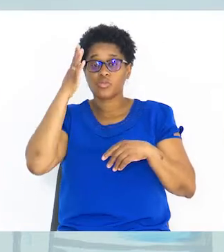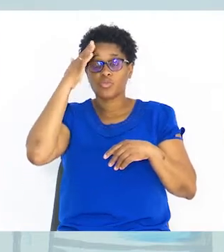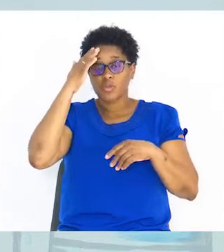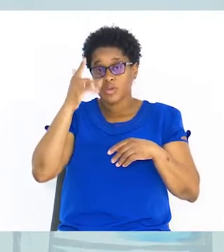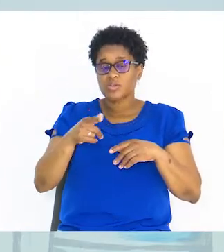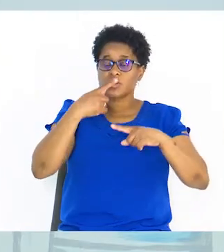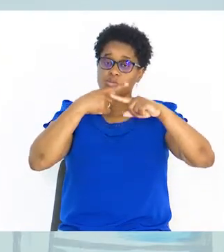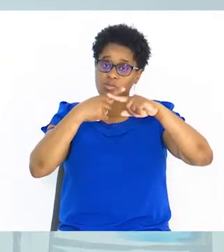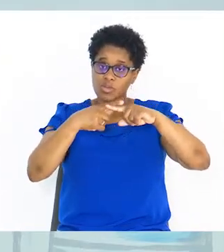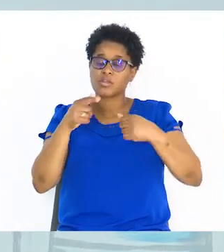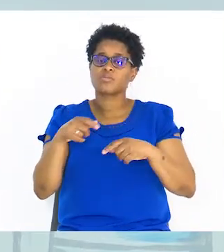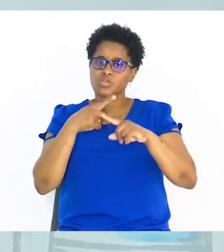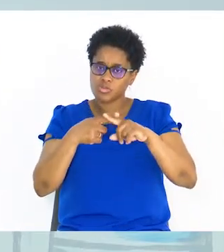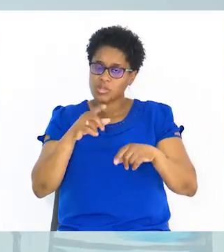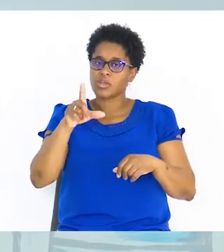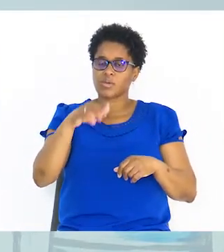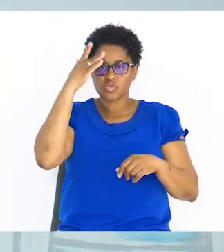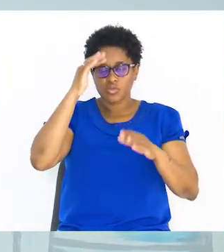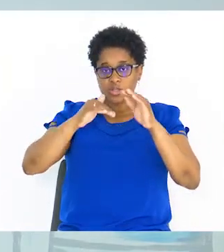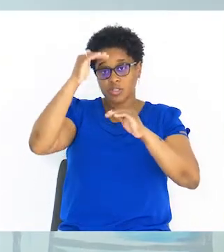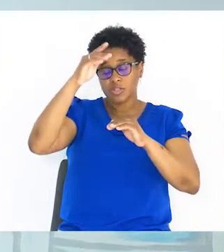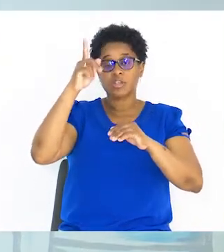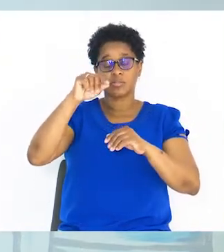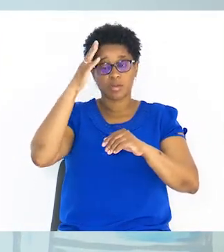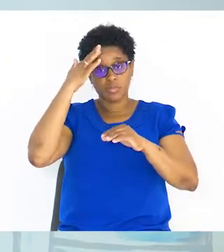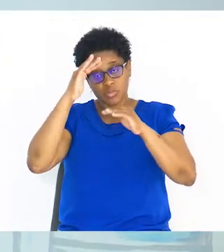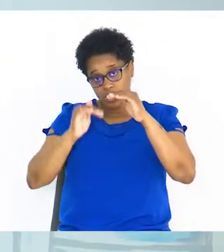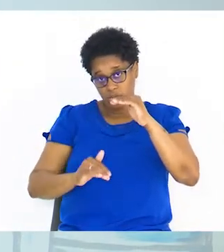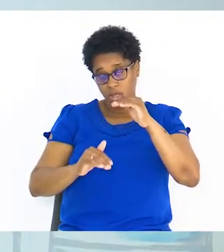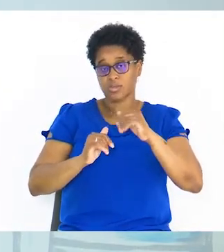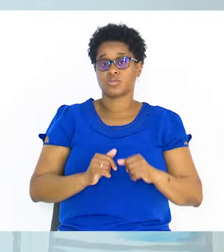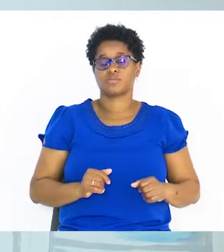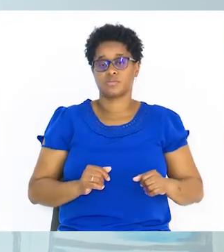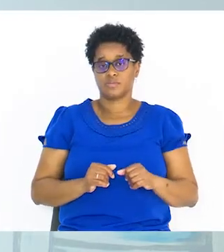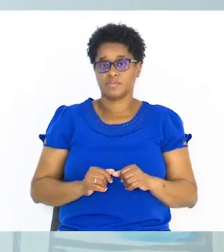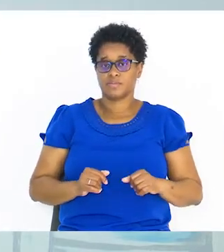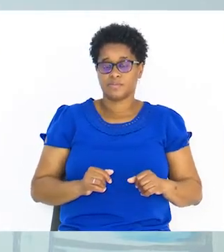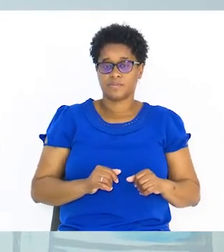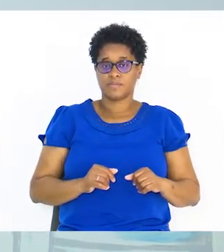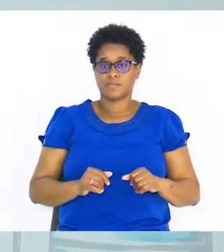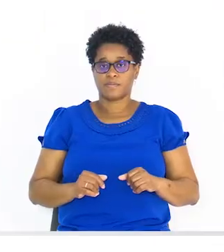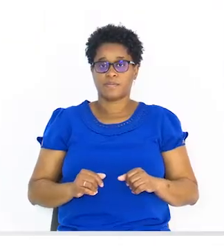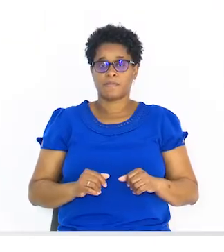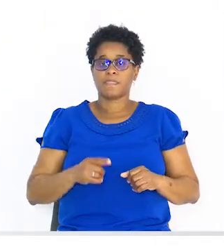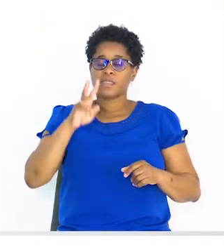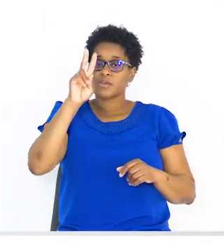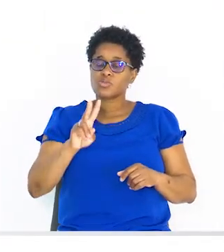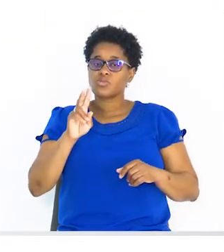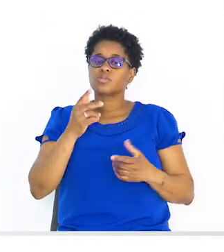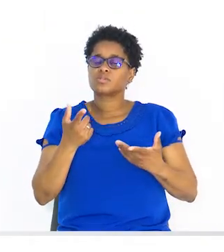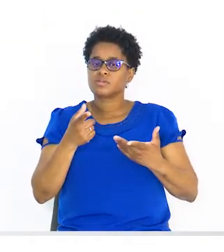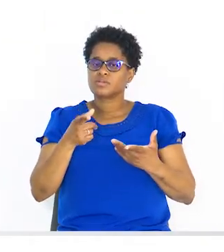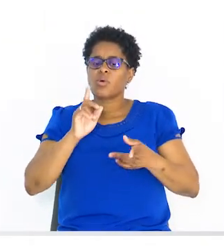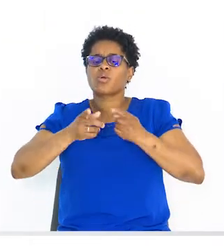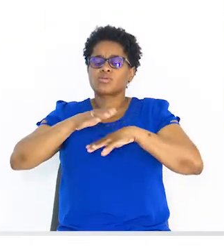o número que estamos a multiplicar, multiplica tanto pelo numerador e também pelo denominador. Na segunda inequação,